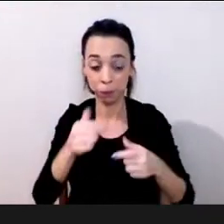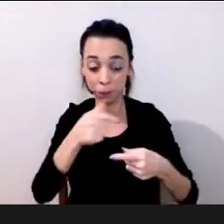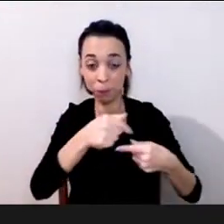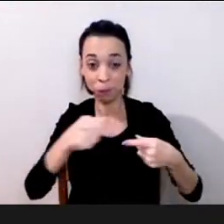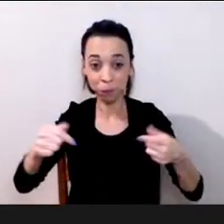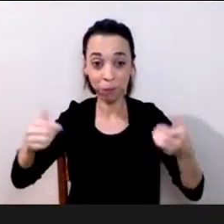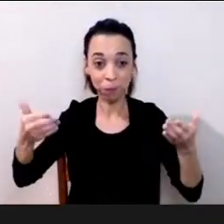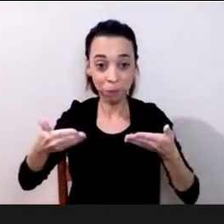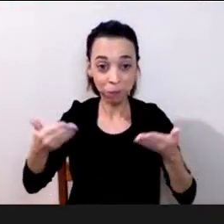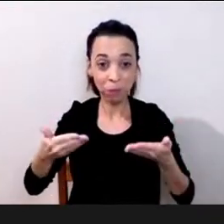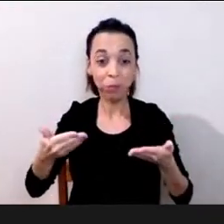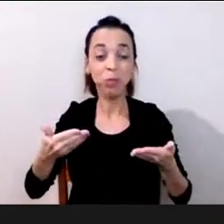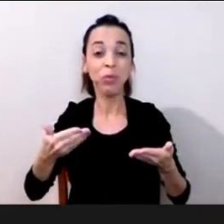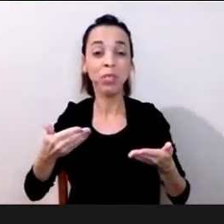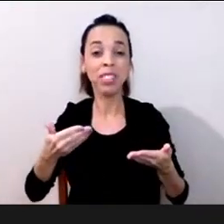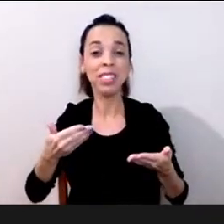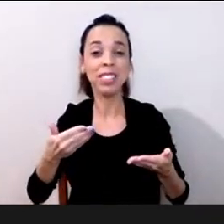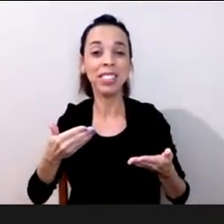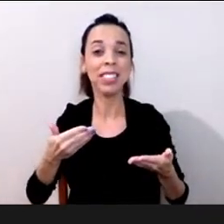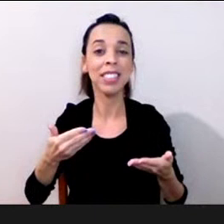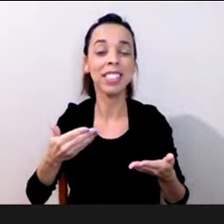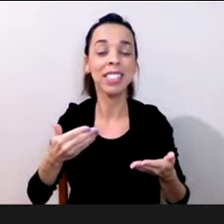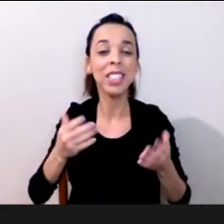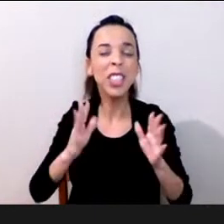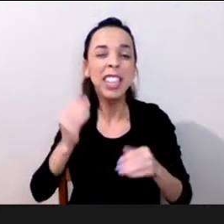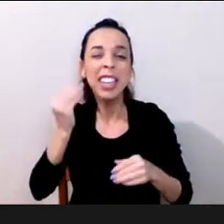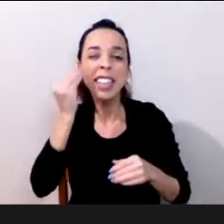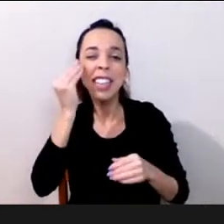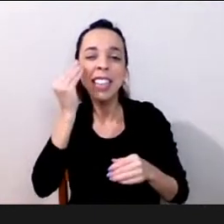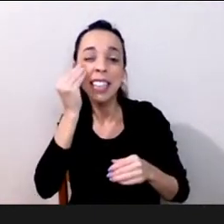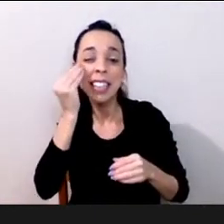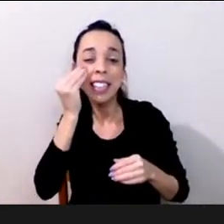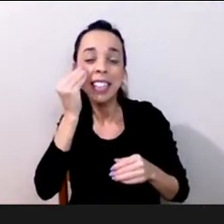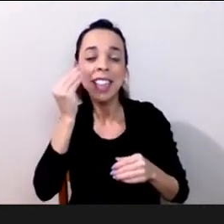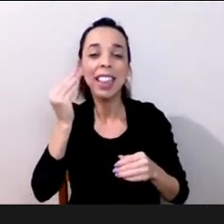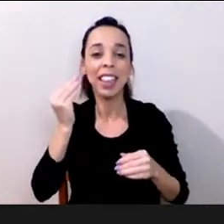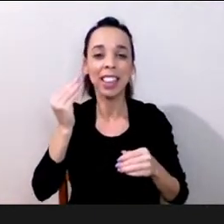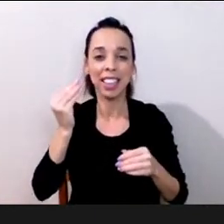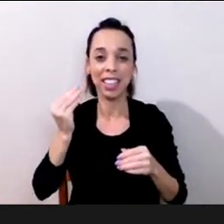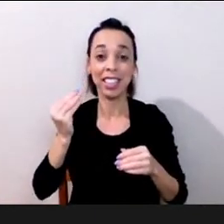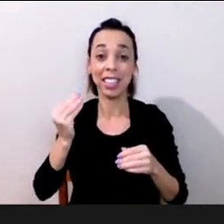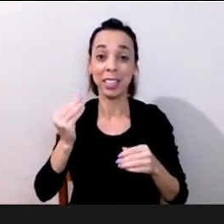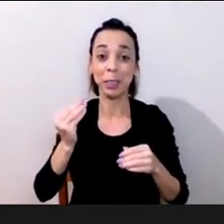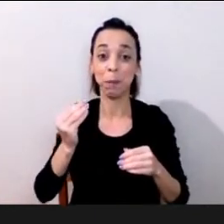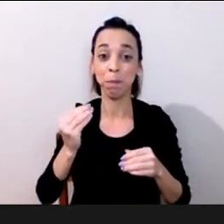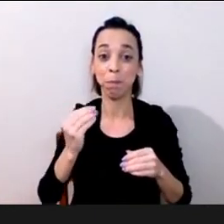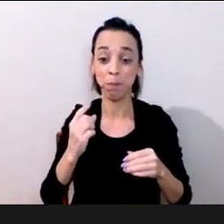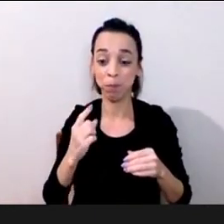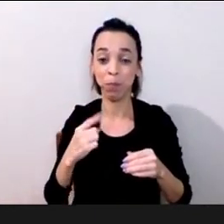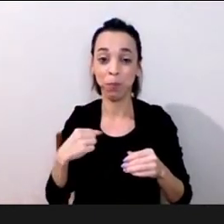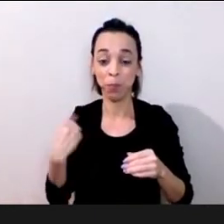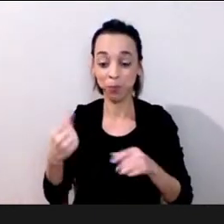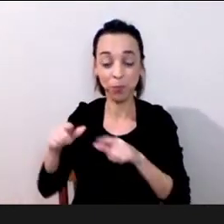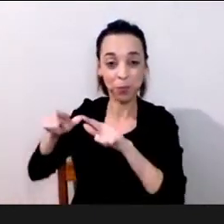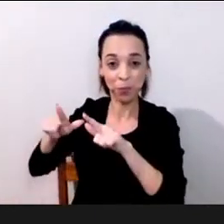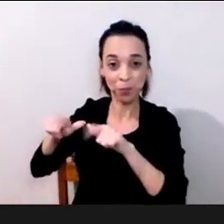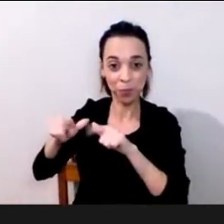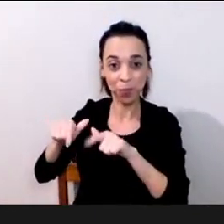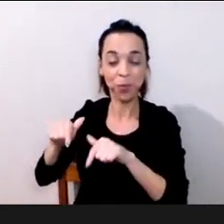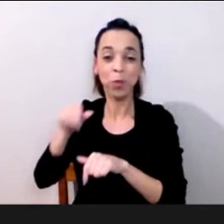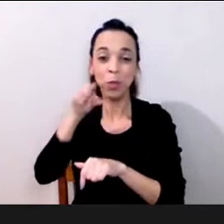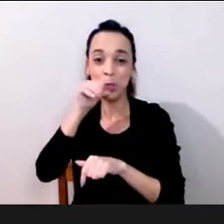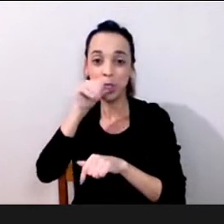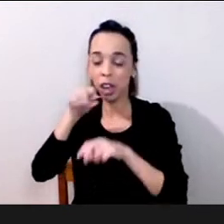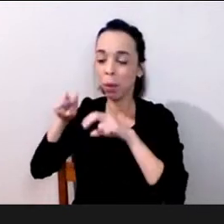então estávamos eu e uma parte da equipe aqui no presencial máscara distanciamento ambiente porta aberta janela com todos os cuidados